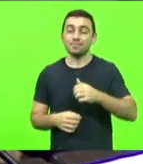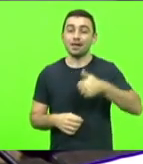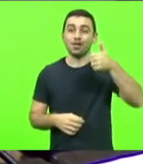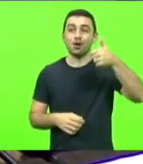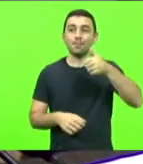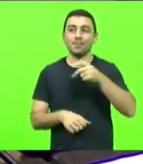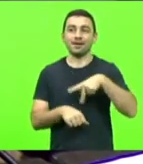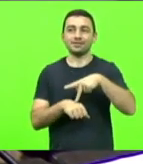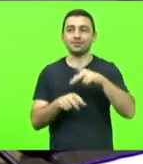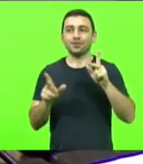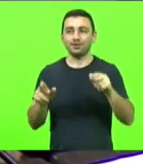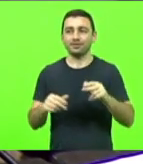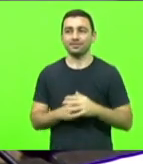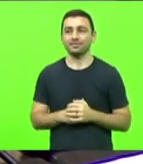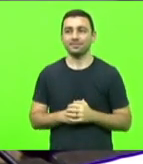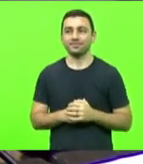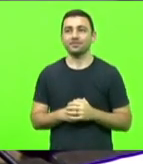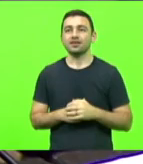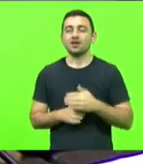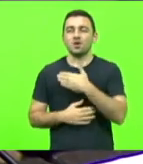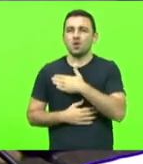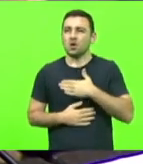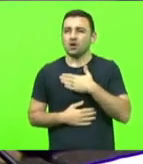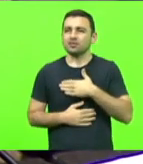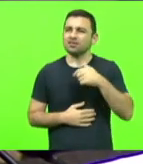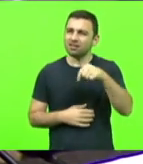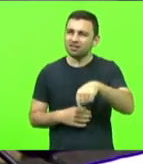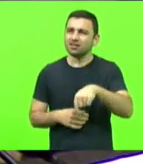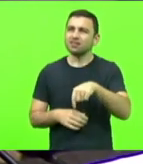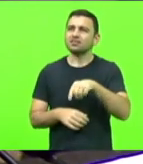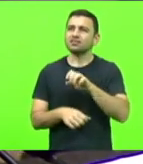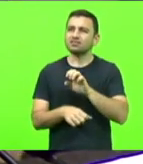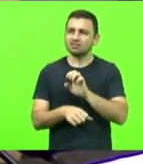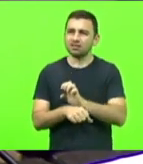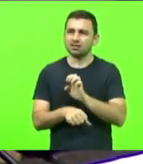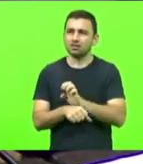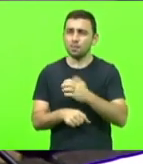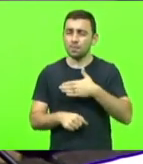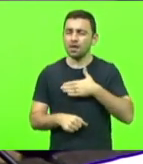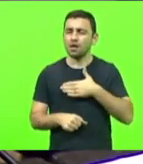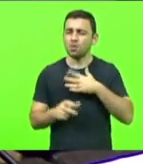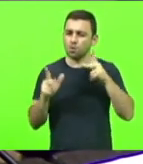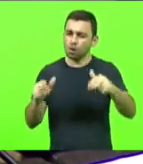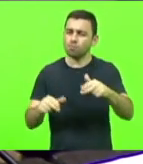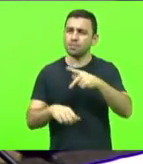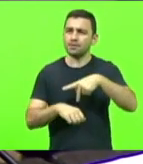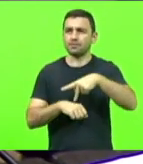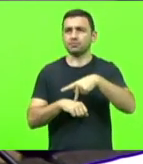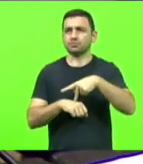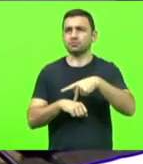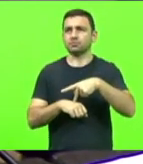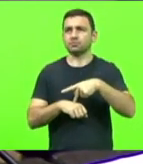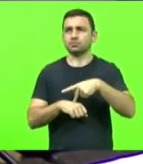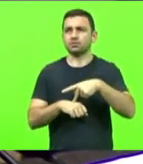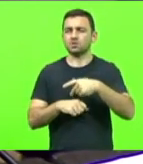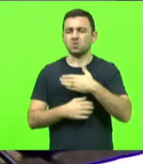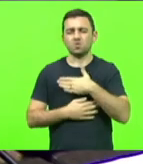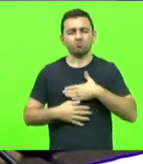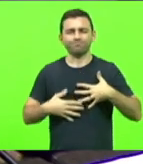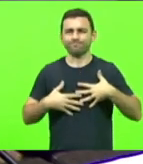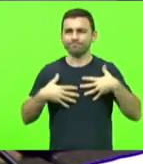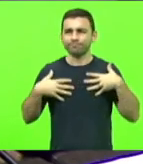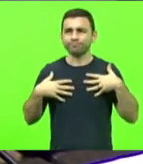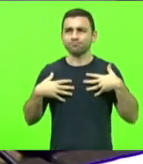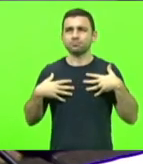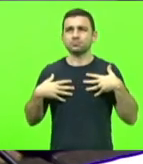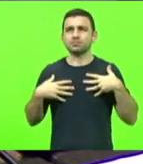eu que temos orgulho de Santa Catarina ser esse país e Santa Catarina é o meu país mesmo, então nós temos esse orgulho aqui de Santa Catarina ser um